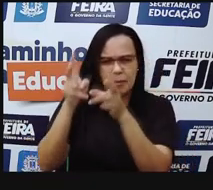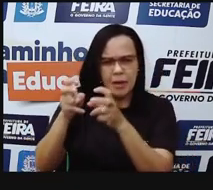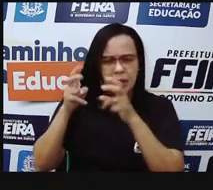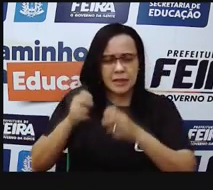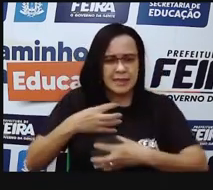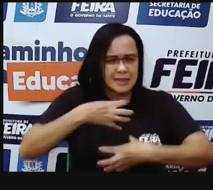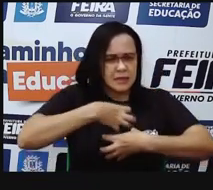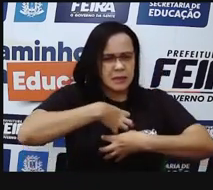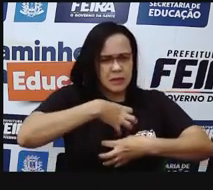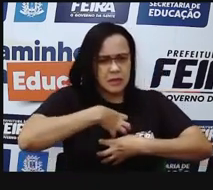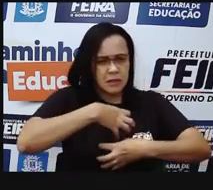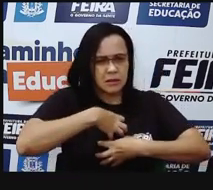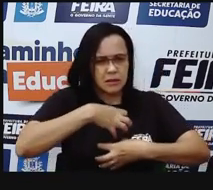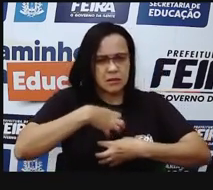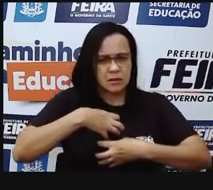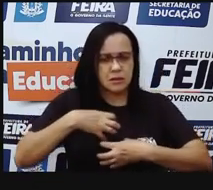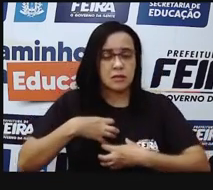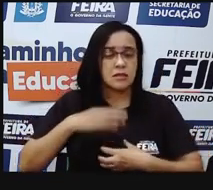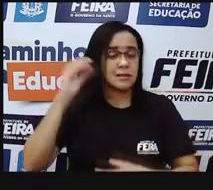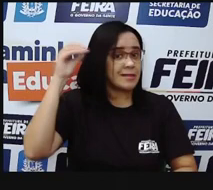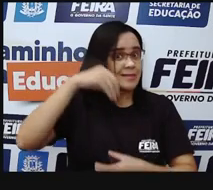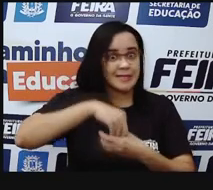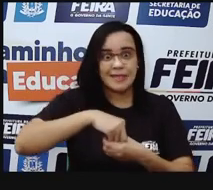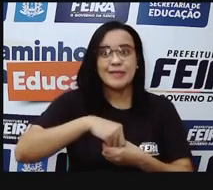sentir o mundo ao nosso redor.